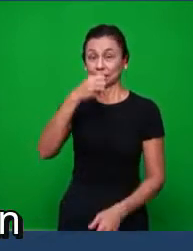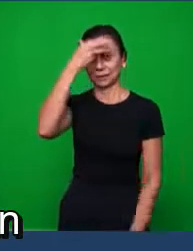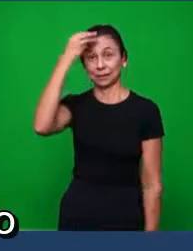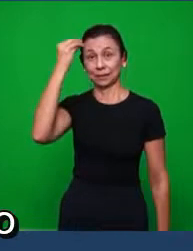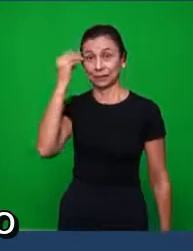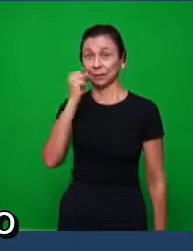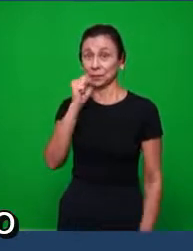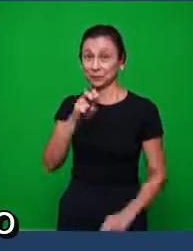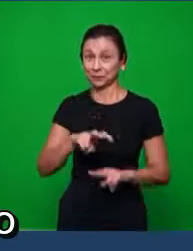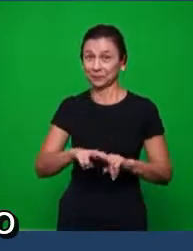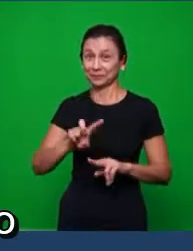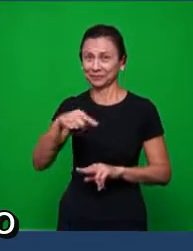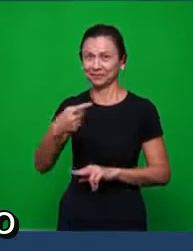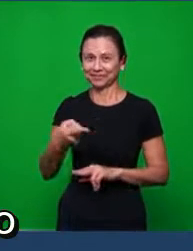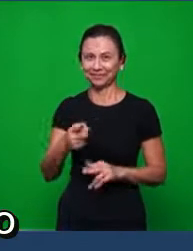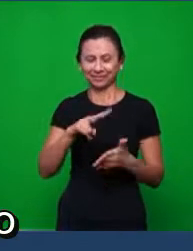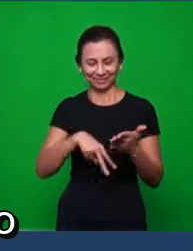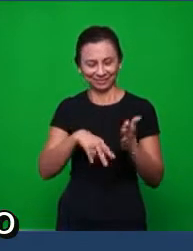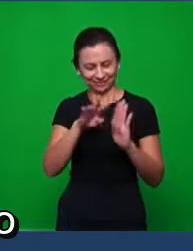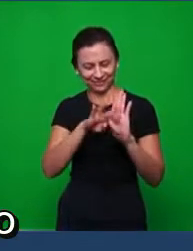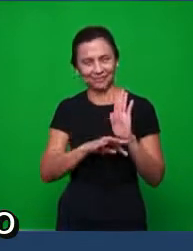os irmãos podem sentar depois de ler o texto.